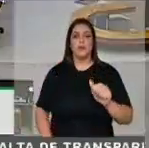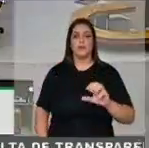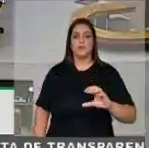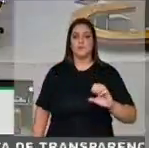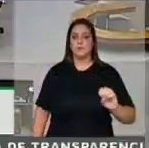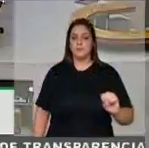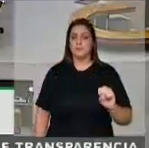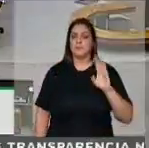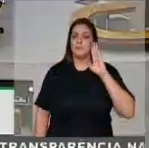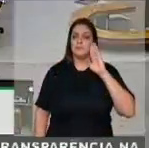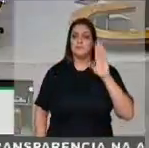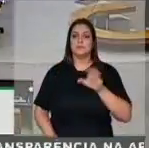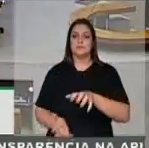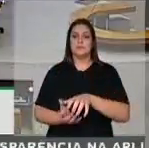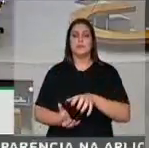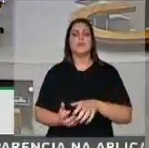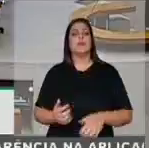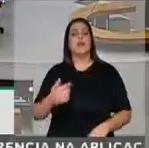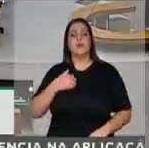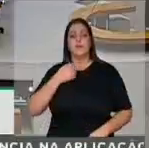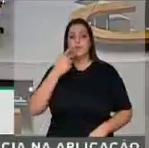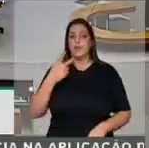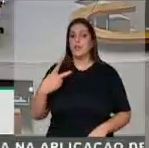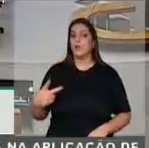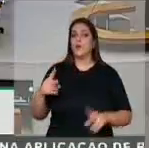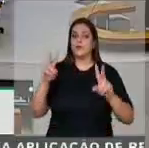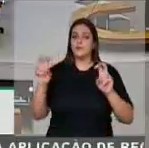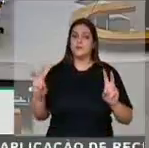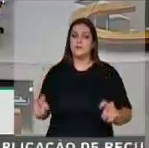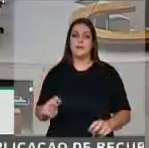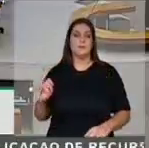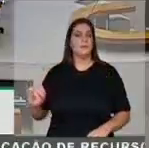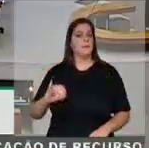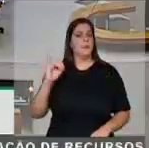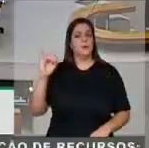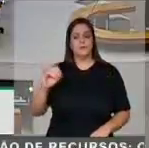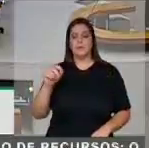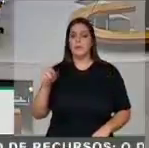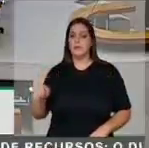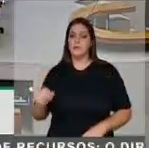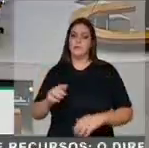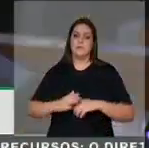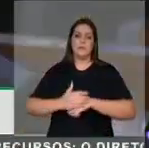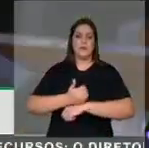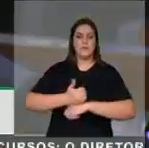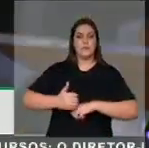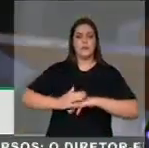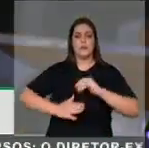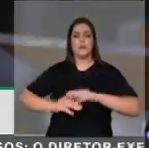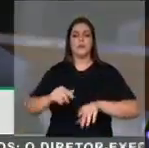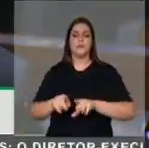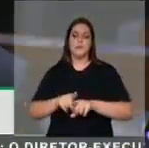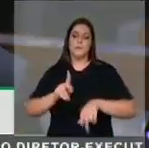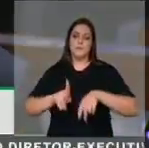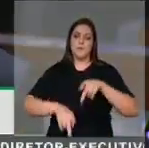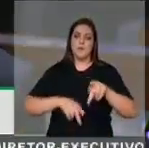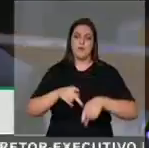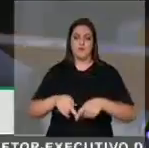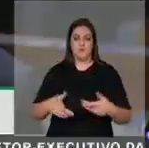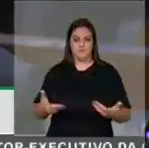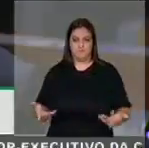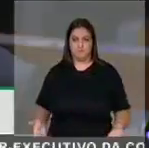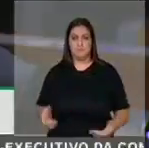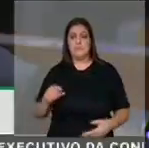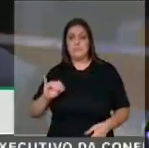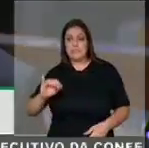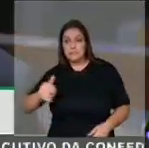duas matérias que são de interesse dessa categoria e consequentemente de interesse da população. O sistema de agentes de saúde funcionando